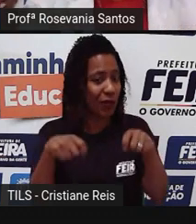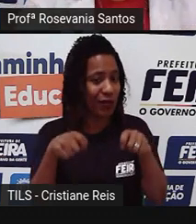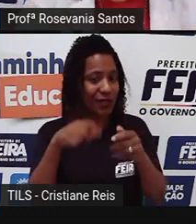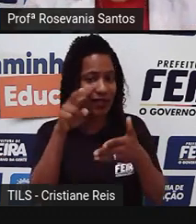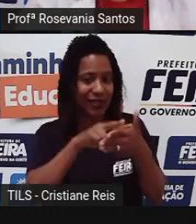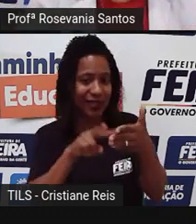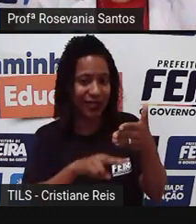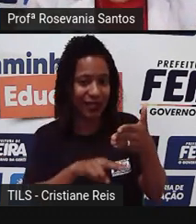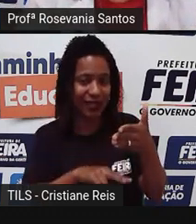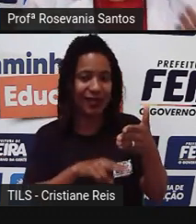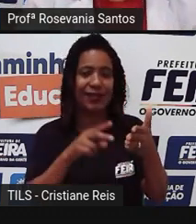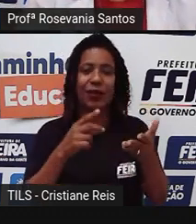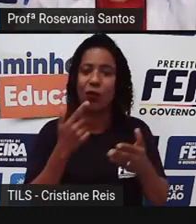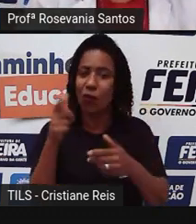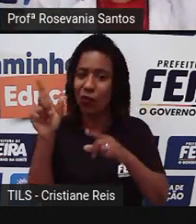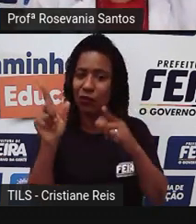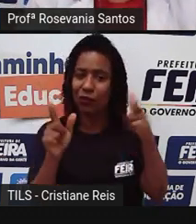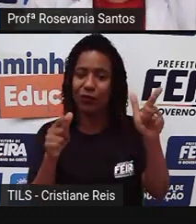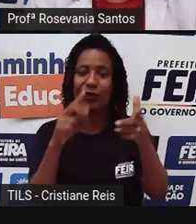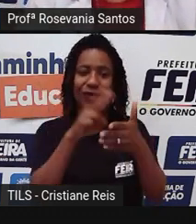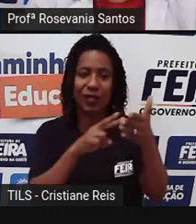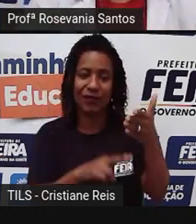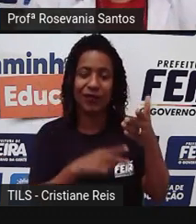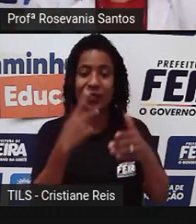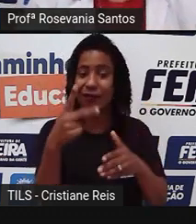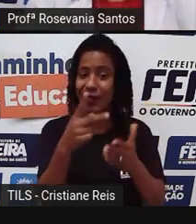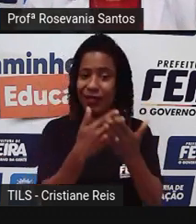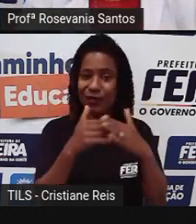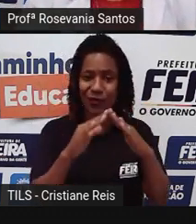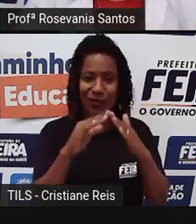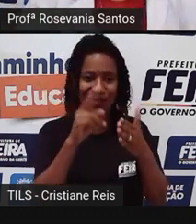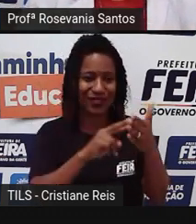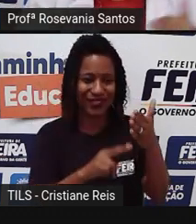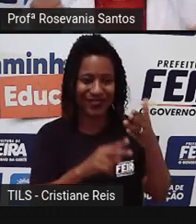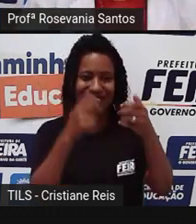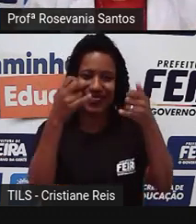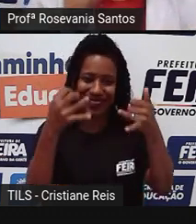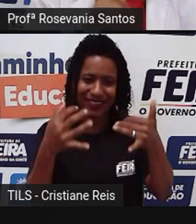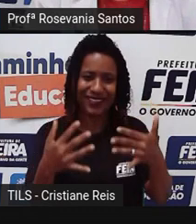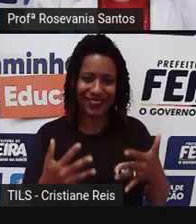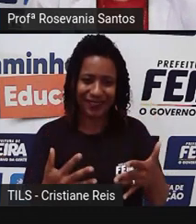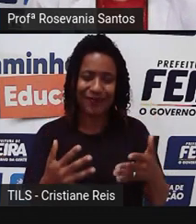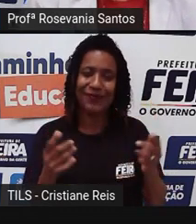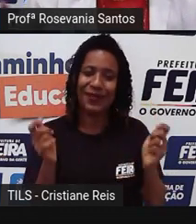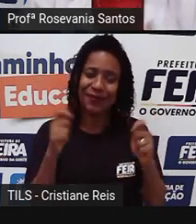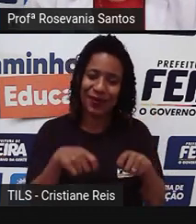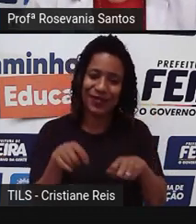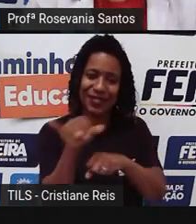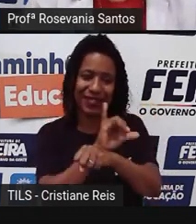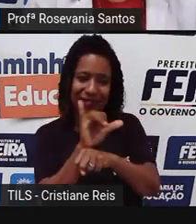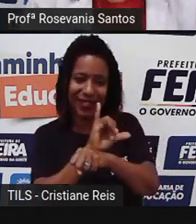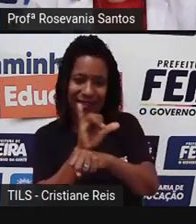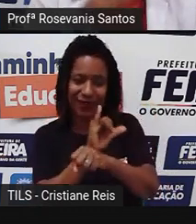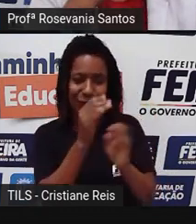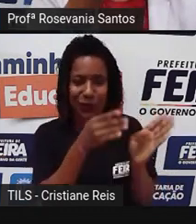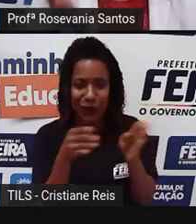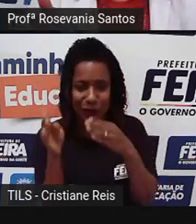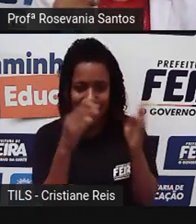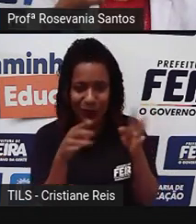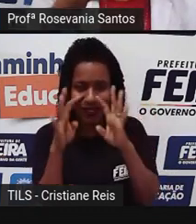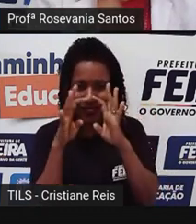Claro que existem outros livros, o seu próprio livro também vem falando sobre isso. Então, qualquer coisa, corre lá no canal, assiste a aula de novo,